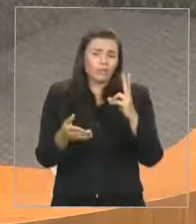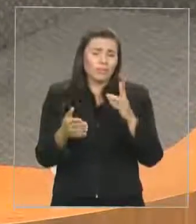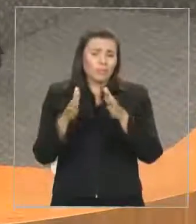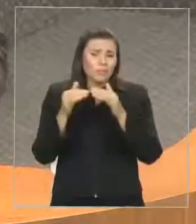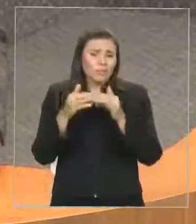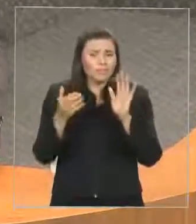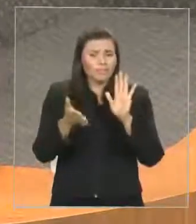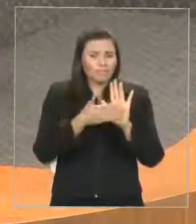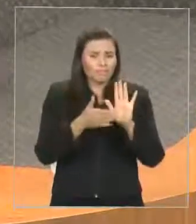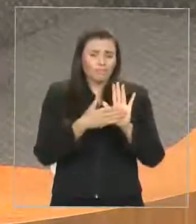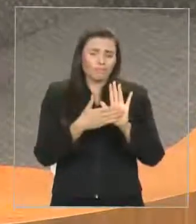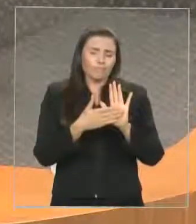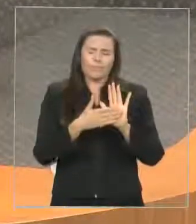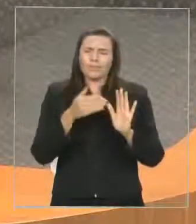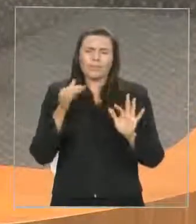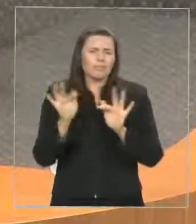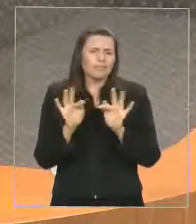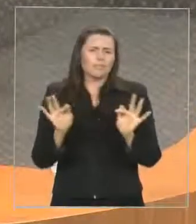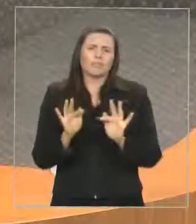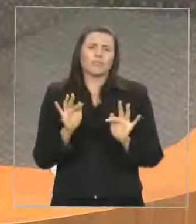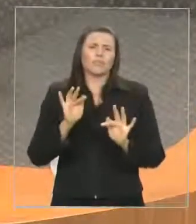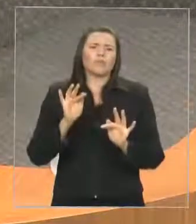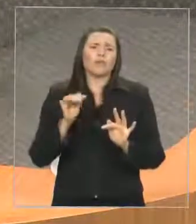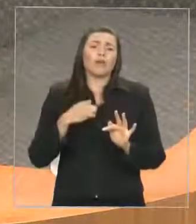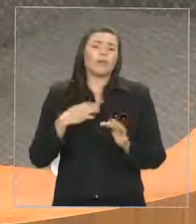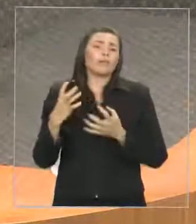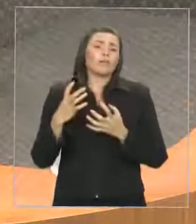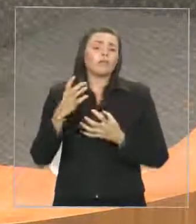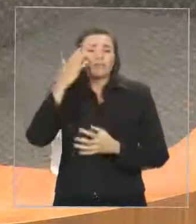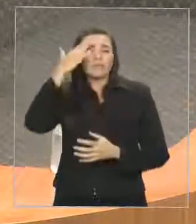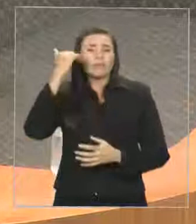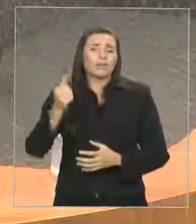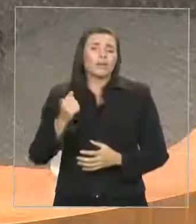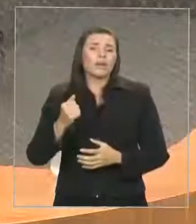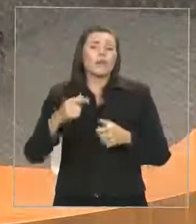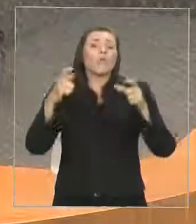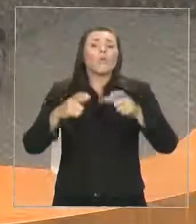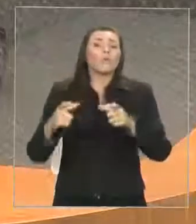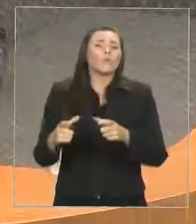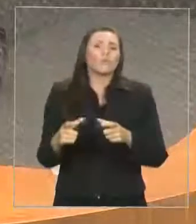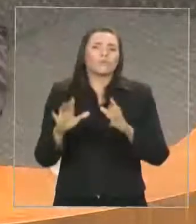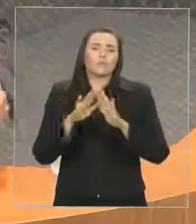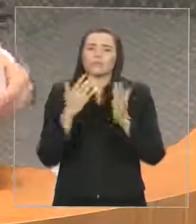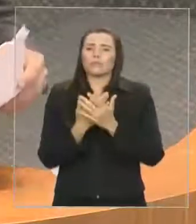dessas escolas que estão sendo construídas ou que já foram construídas até aqui,